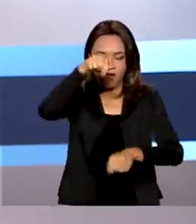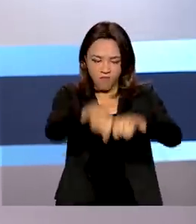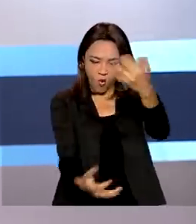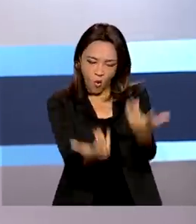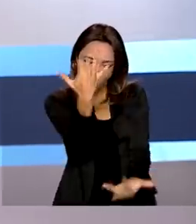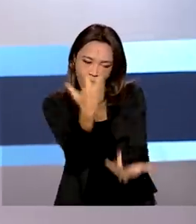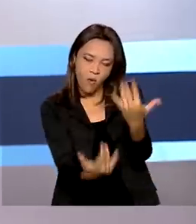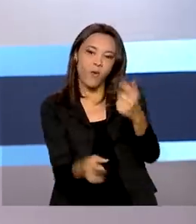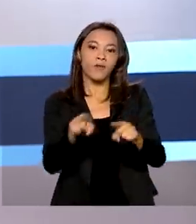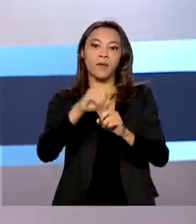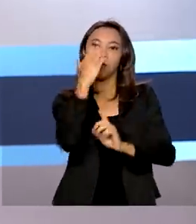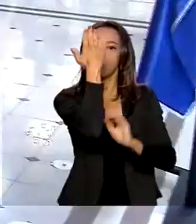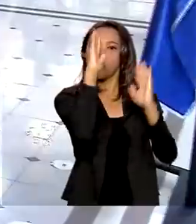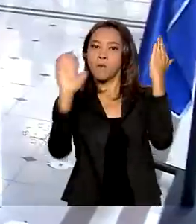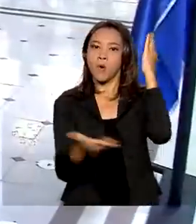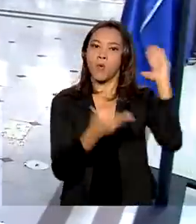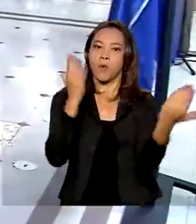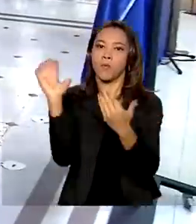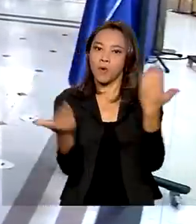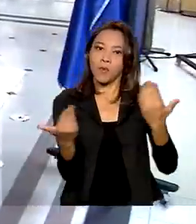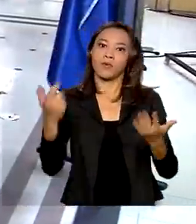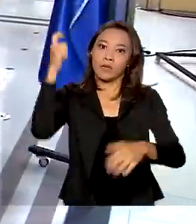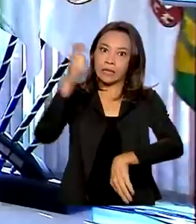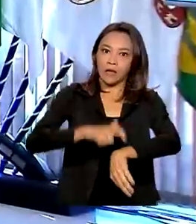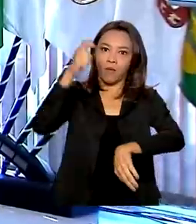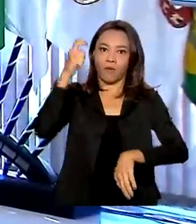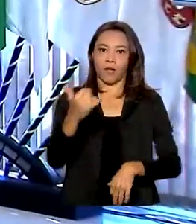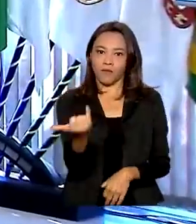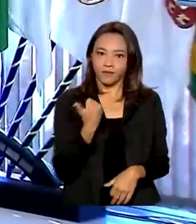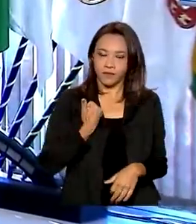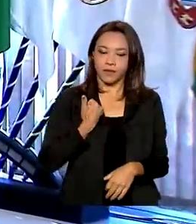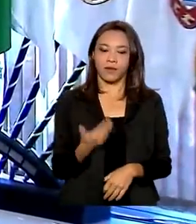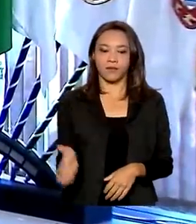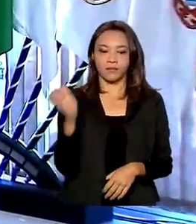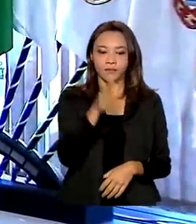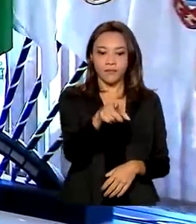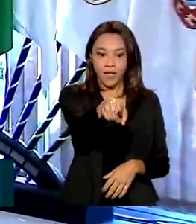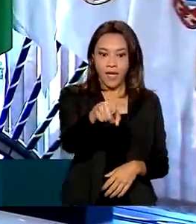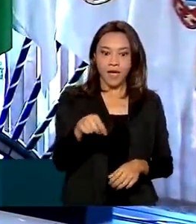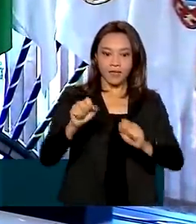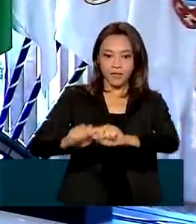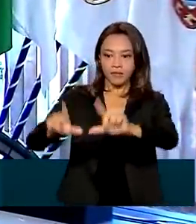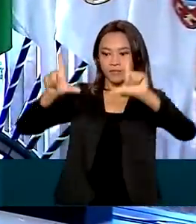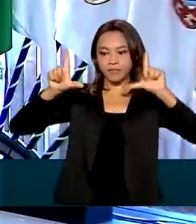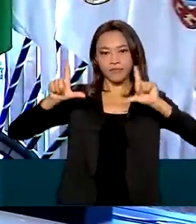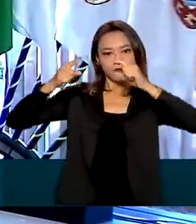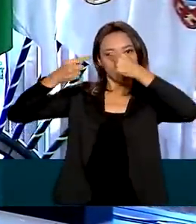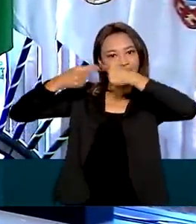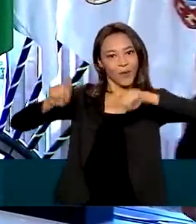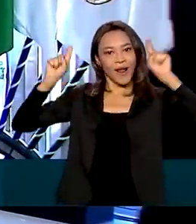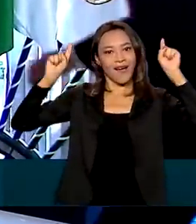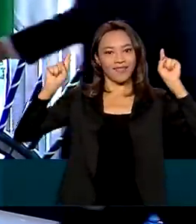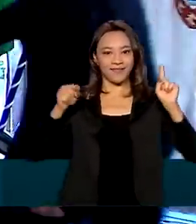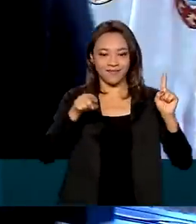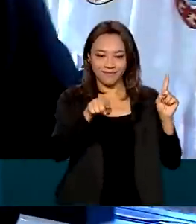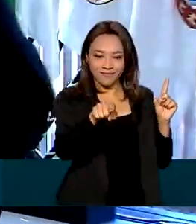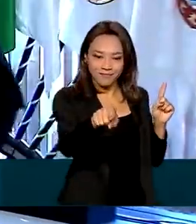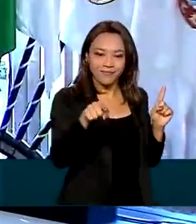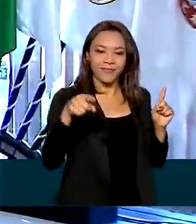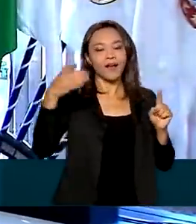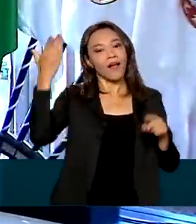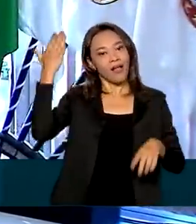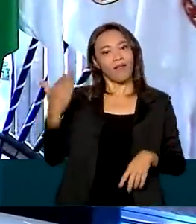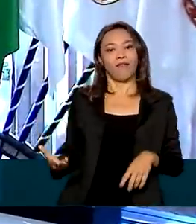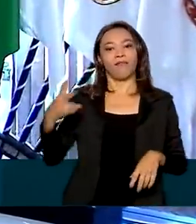incêndio em tempo real. A placa de inauguração da antena multissatelital foi descerrada pelo